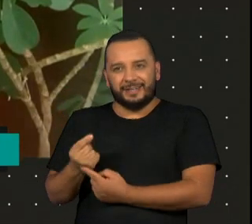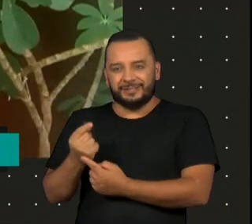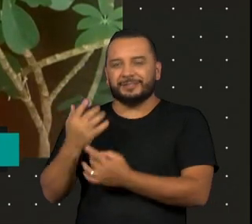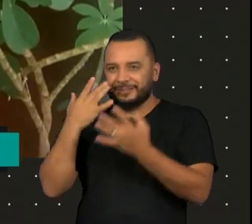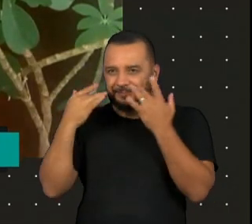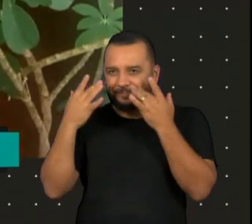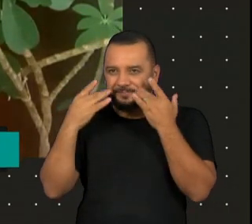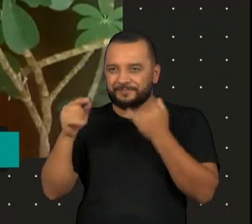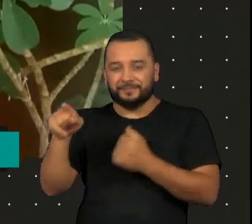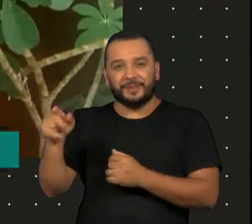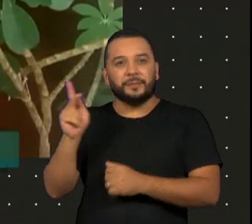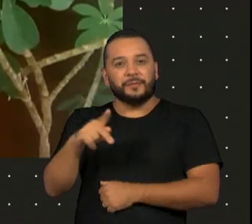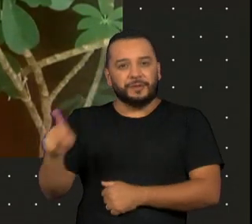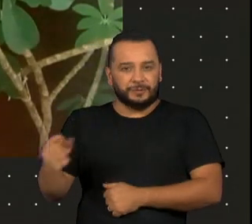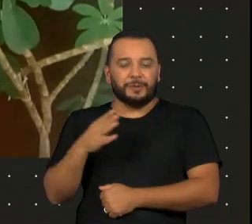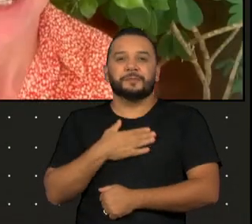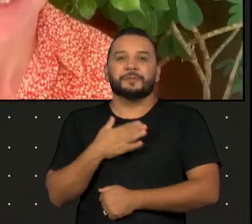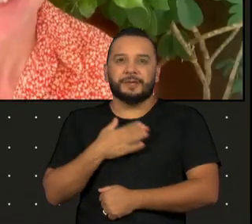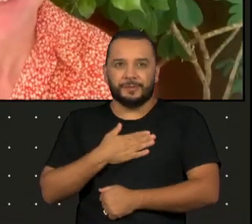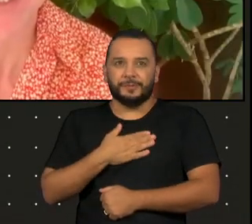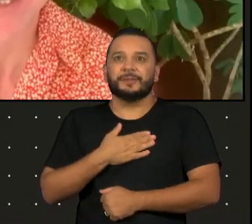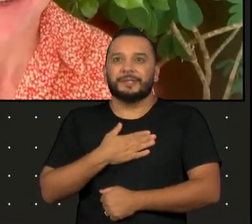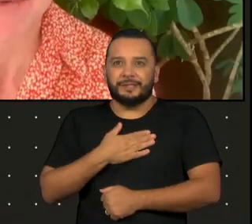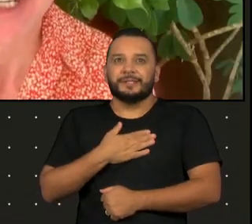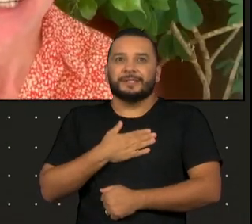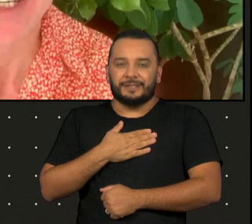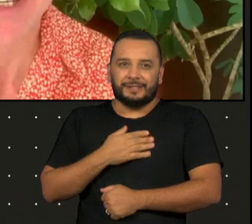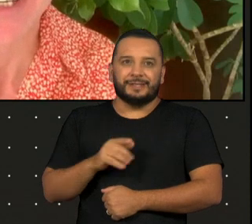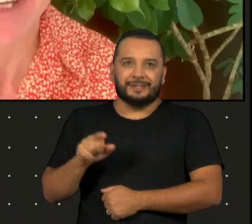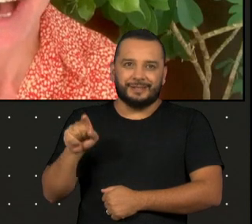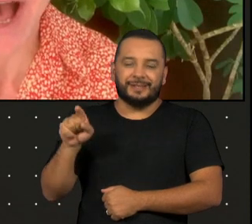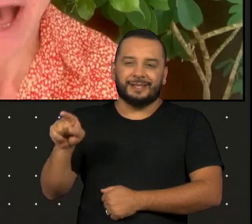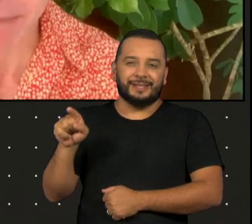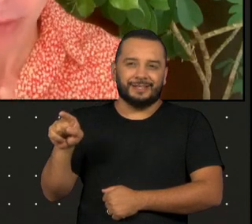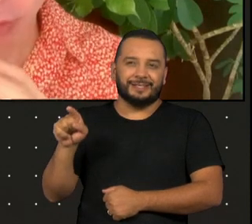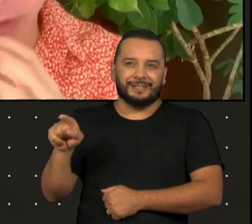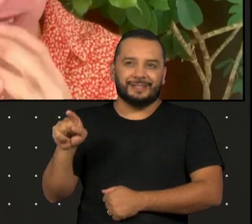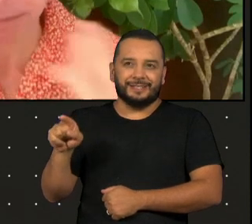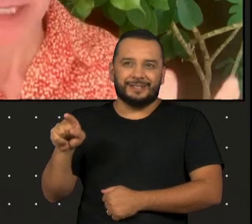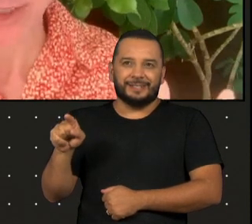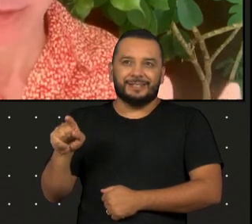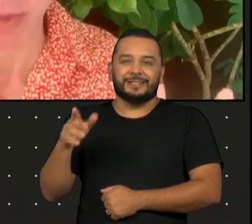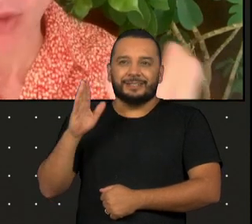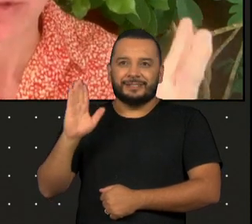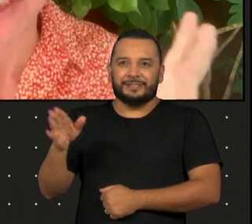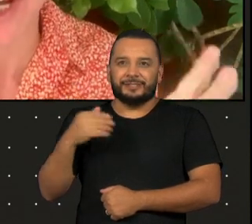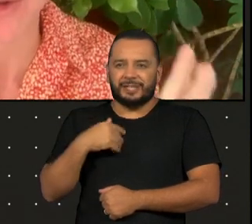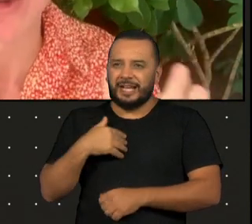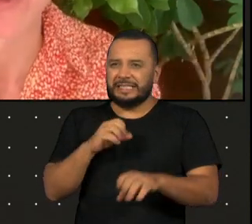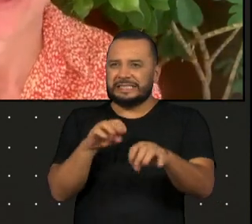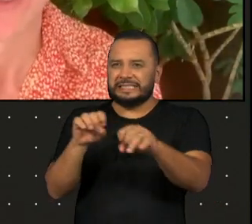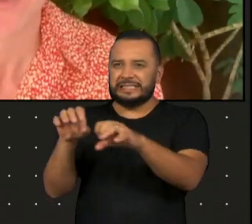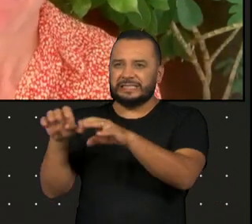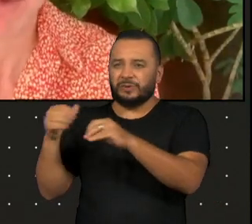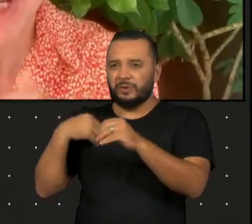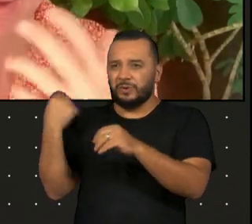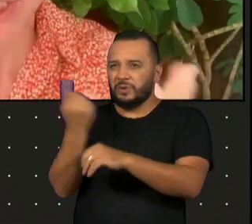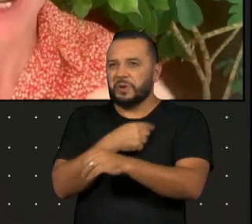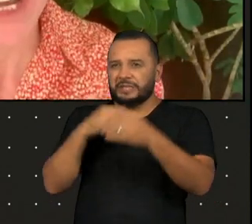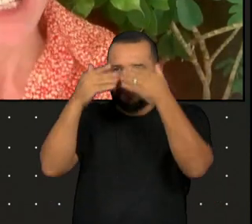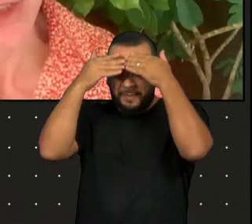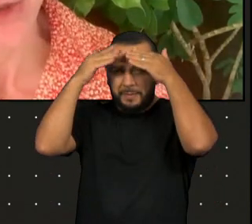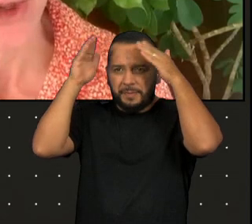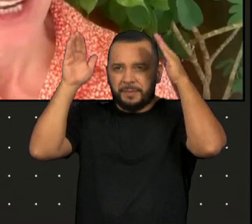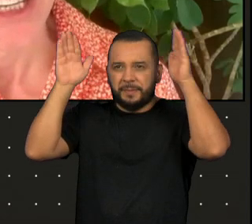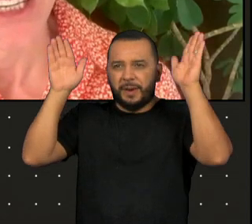Ele especificamente ensinava Brecht, então ele abriu a cabeça de um monte de alunos para o teatro